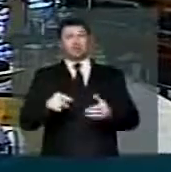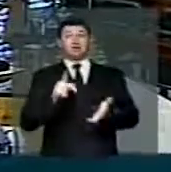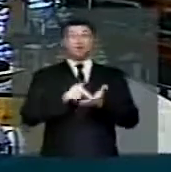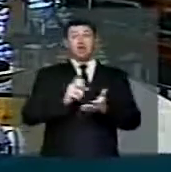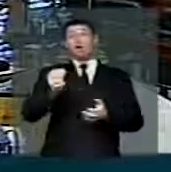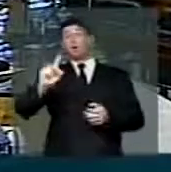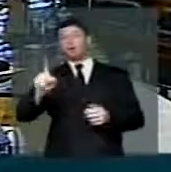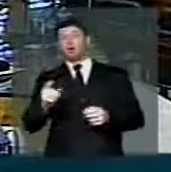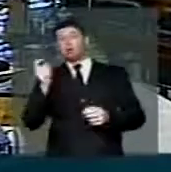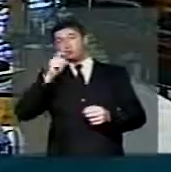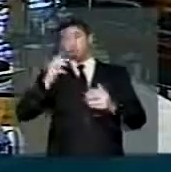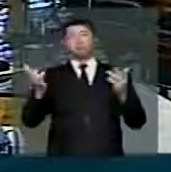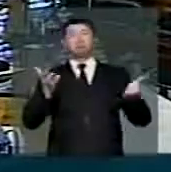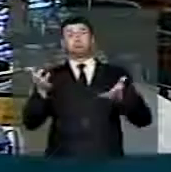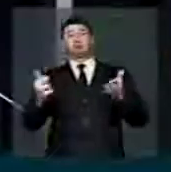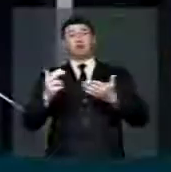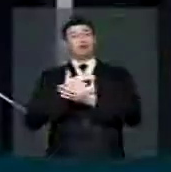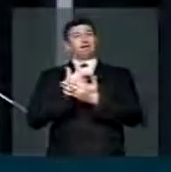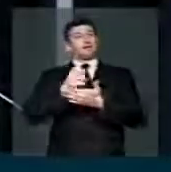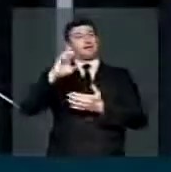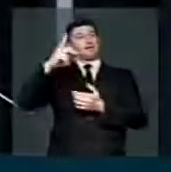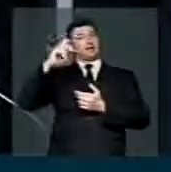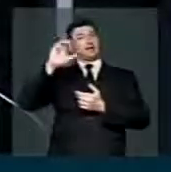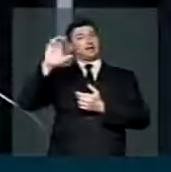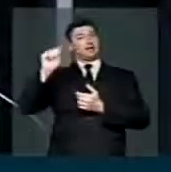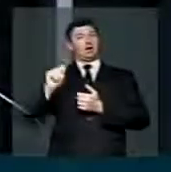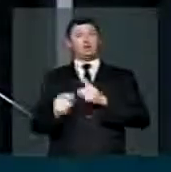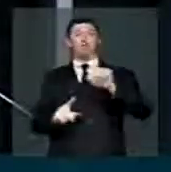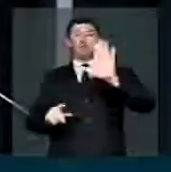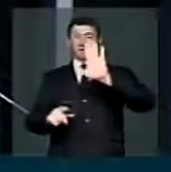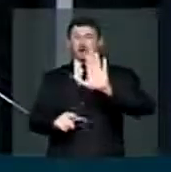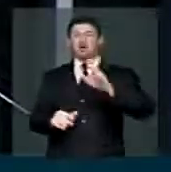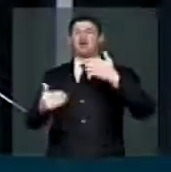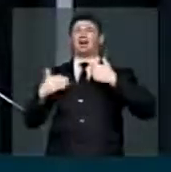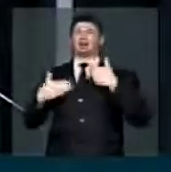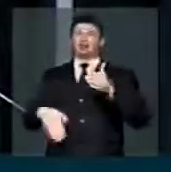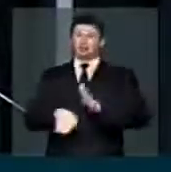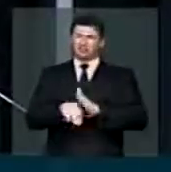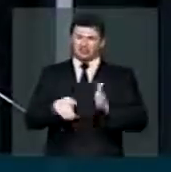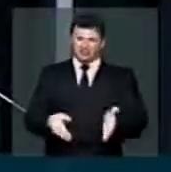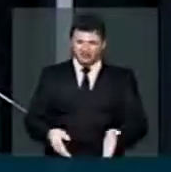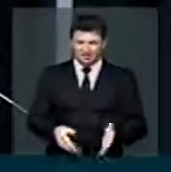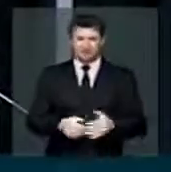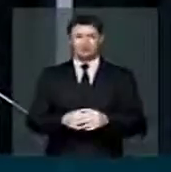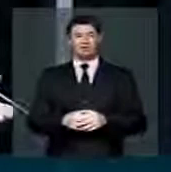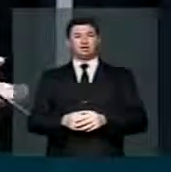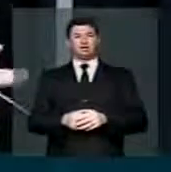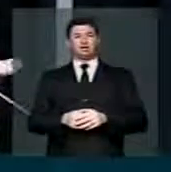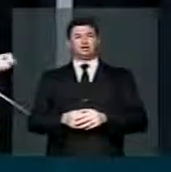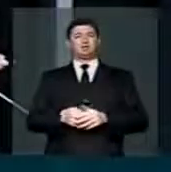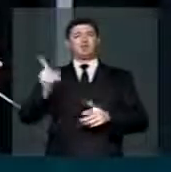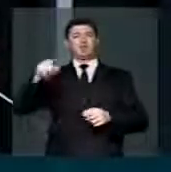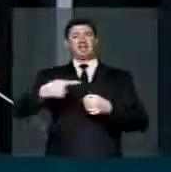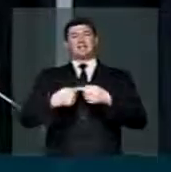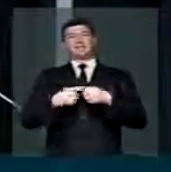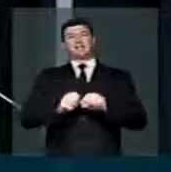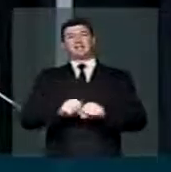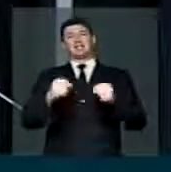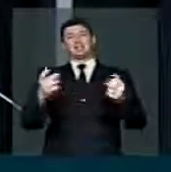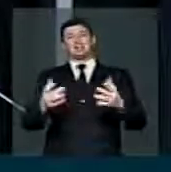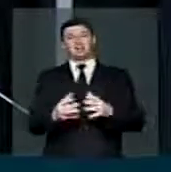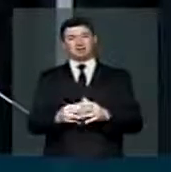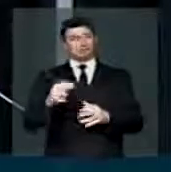verdade ou é mentira da revista Época. Mas o que me trouxe aqui, deputado Amaury, é a falência dos municípios.